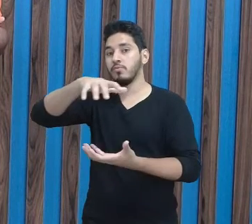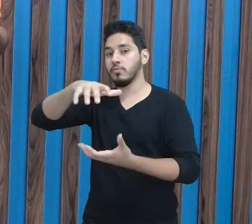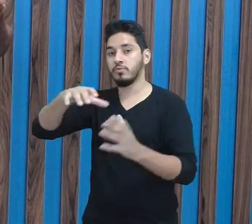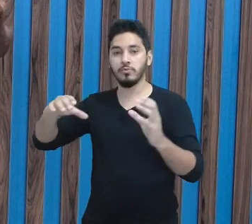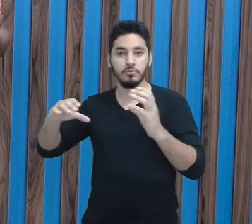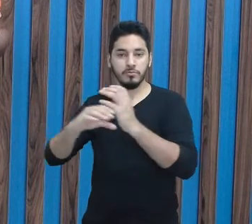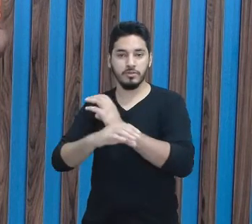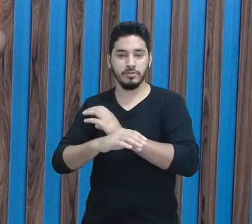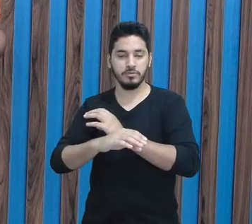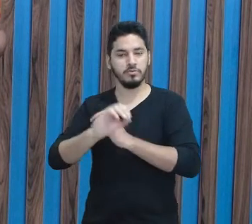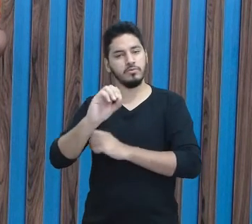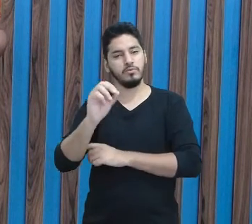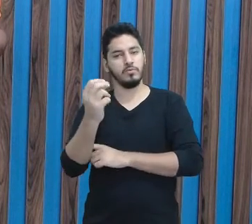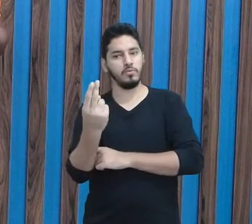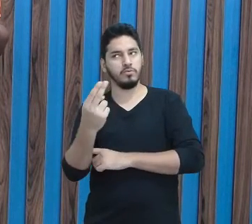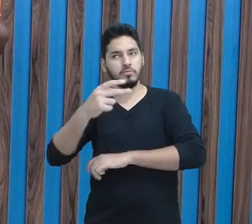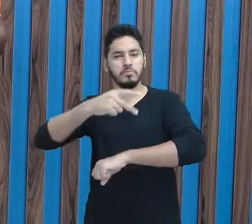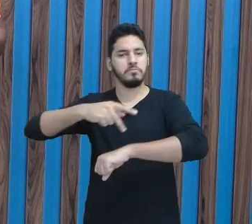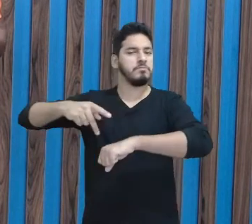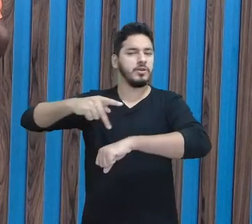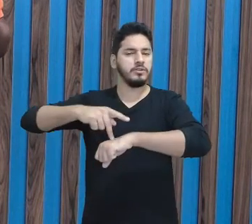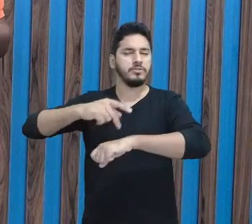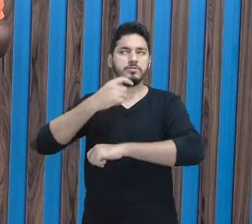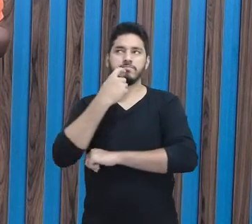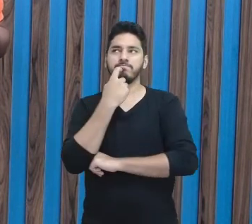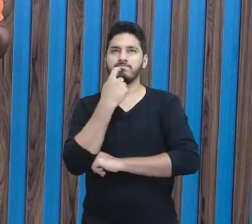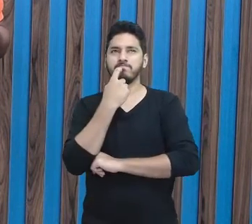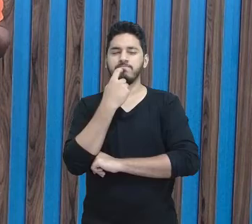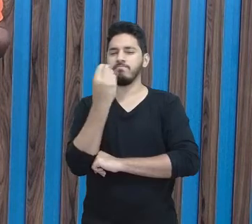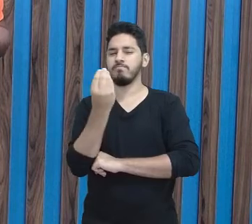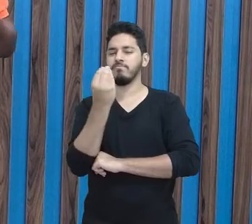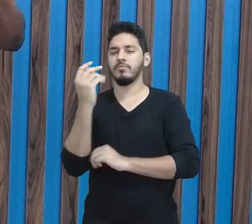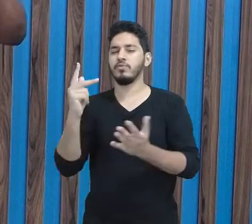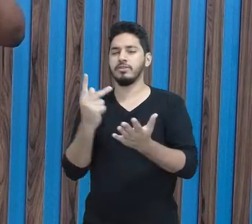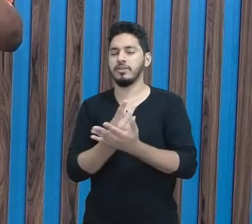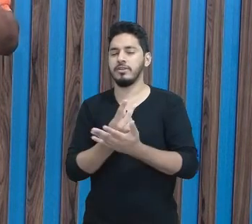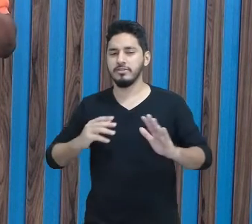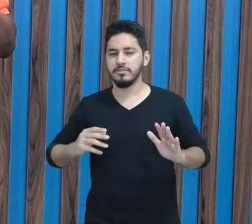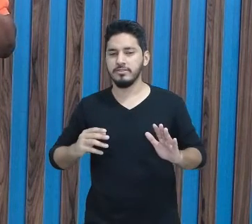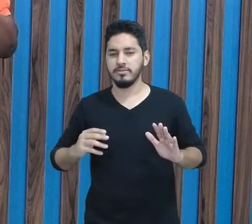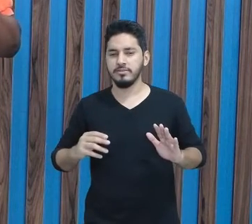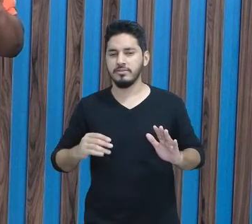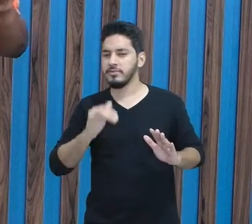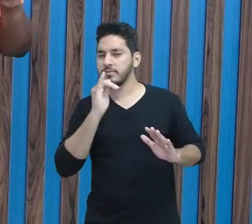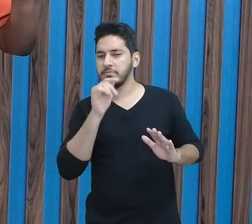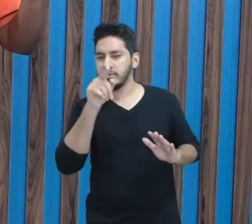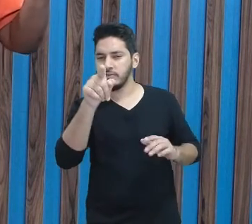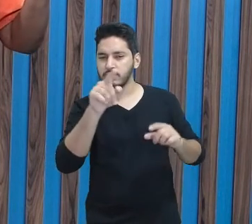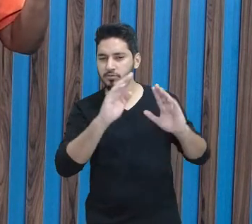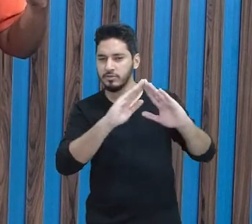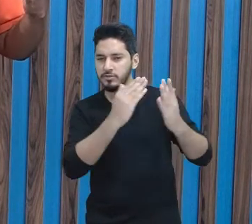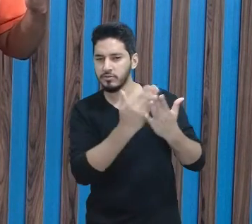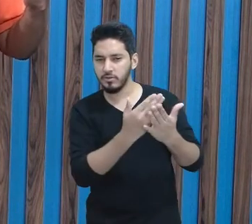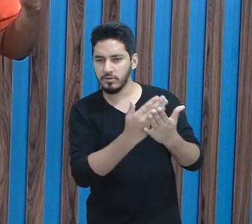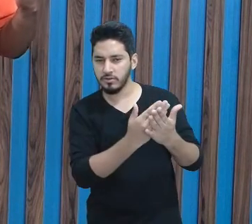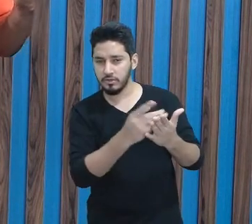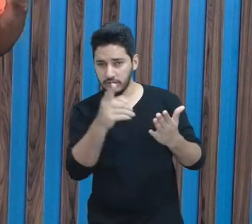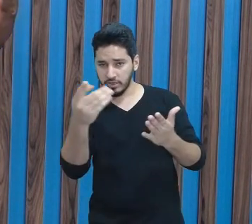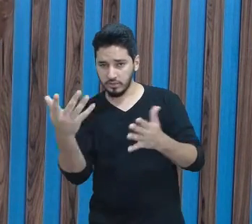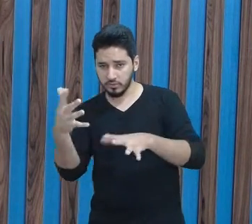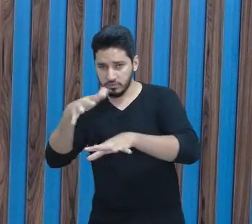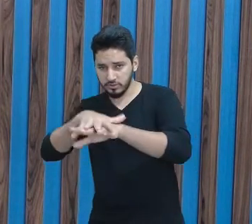ou no nosso país? Como é que acontece? Como é que está acontecendo na sua escola? Se essa inclusão,